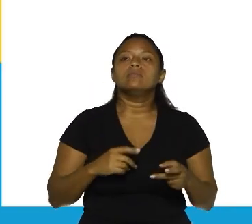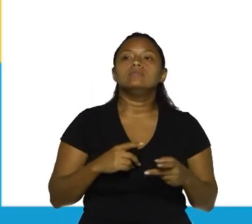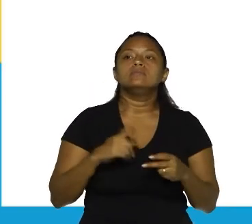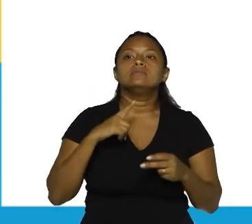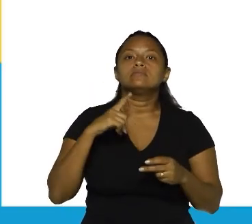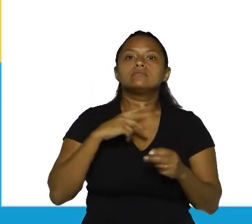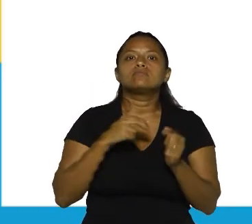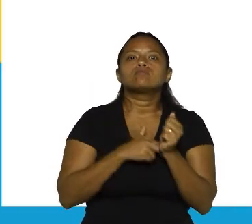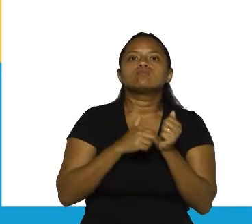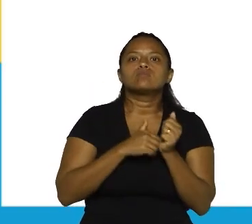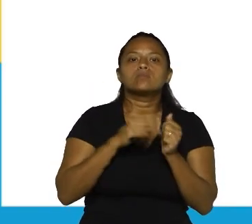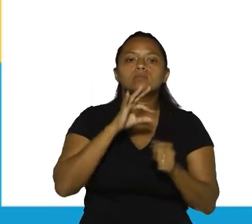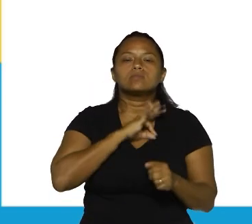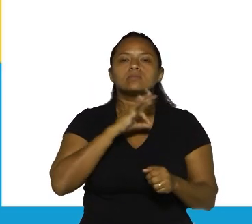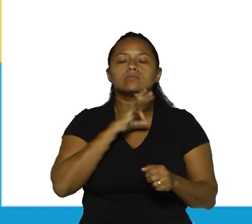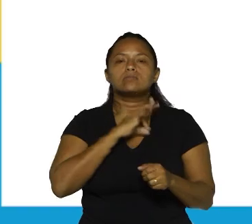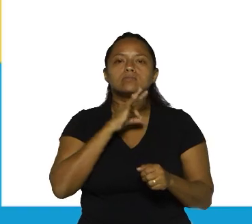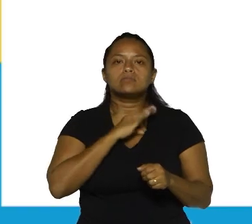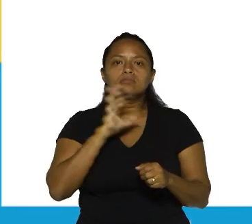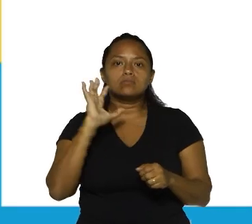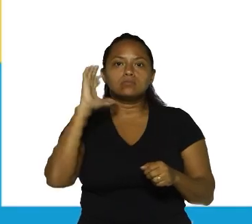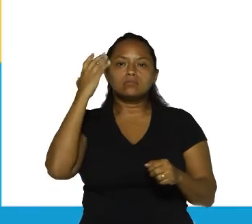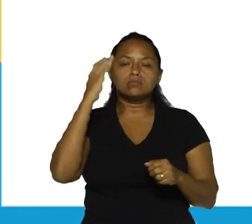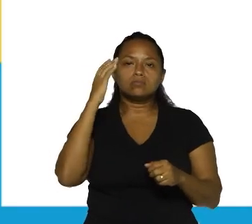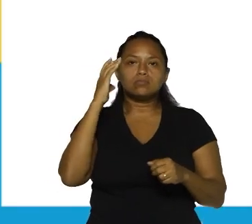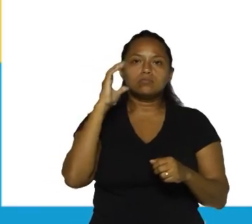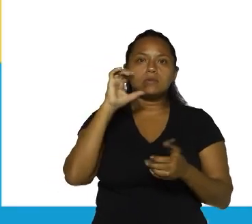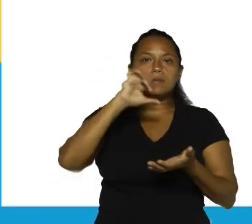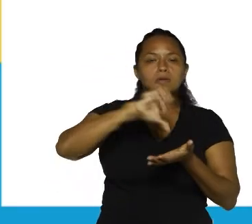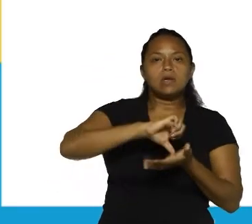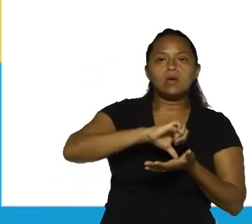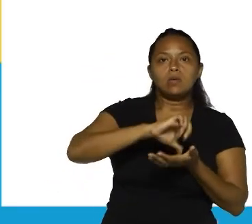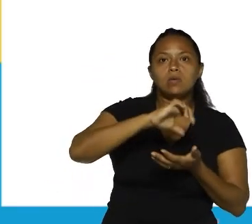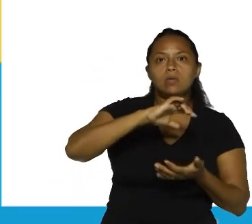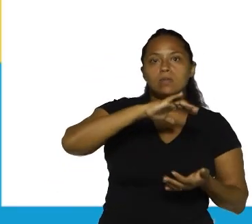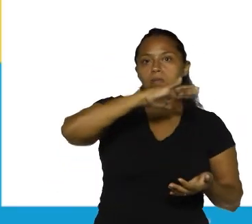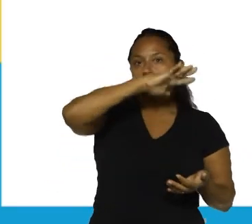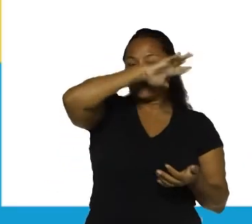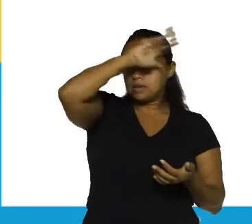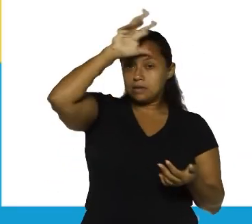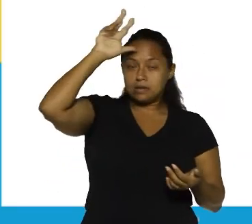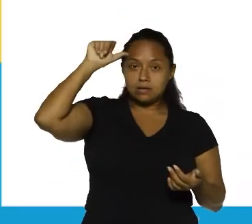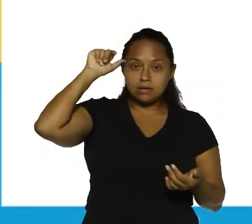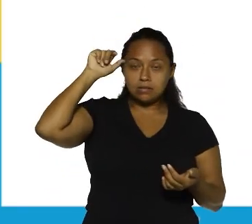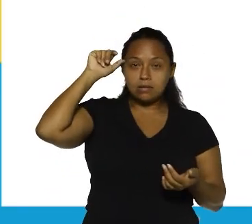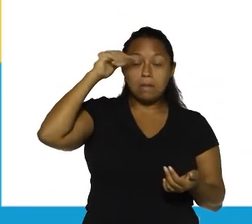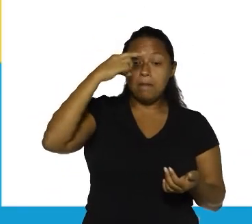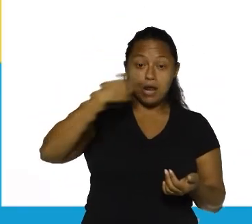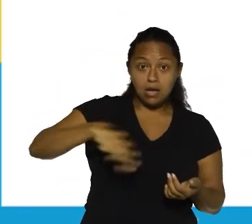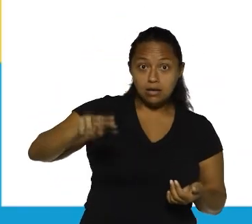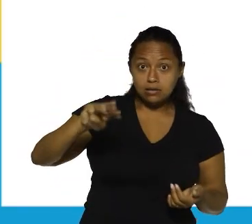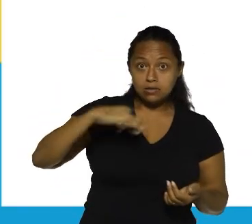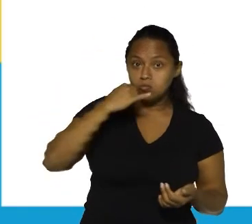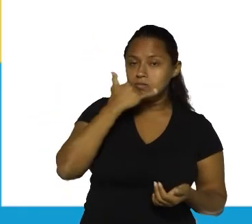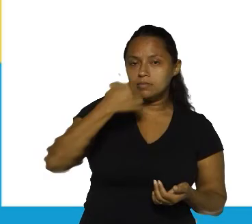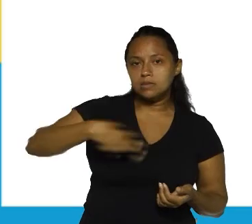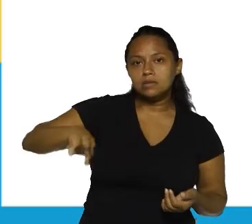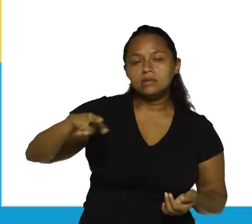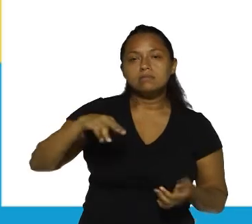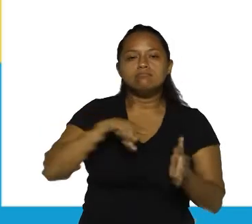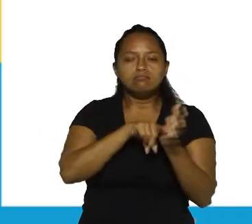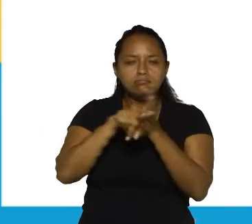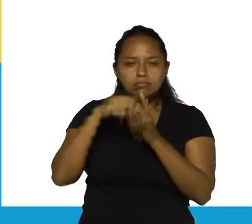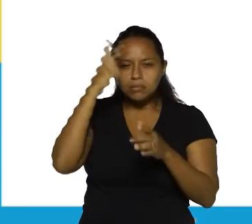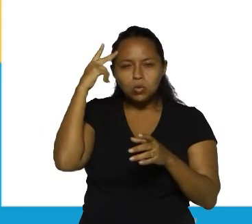Em sigilo pela delegacia de homicídios da capital maranhense, que trabalha para identificar os autores do